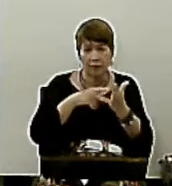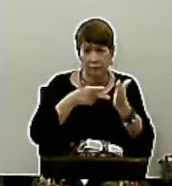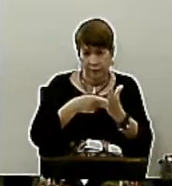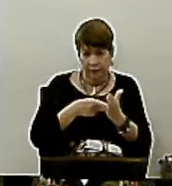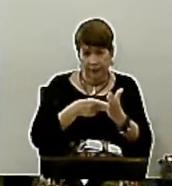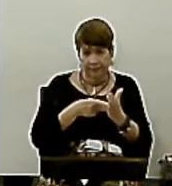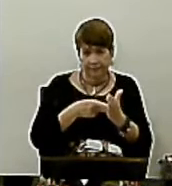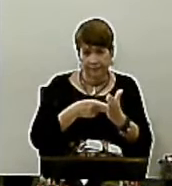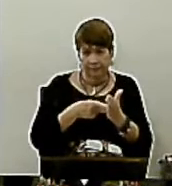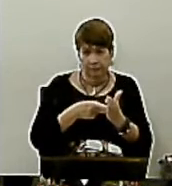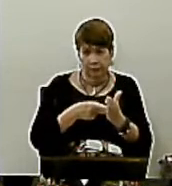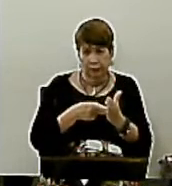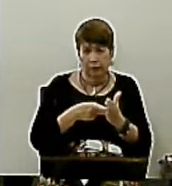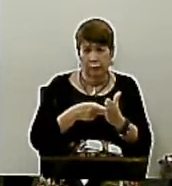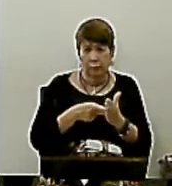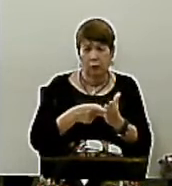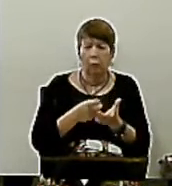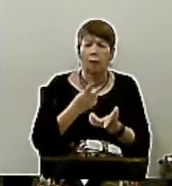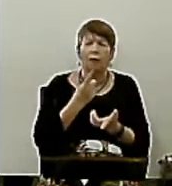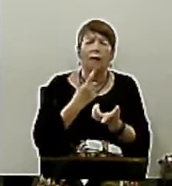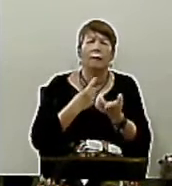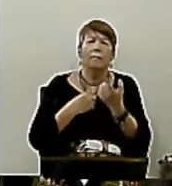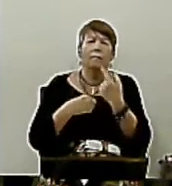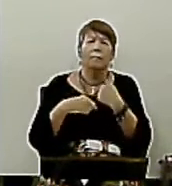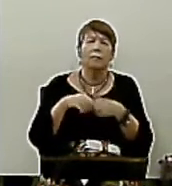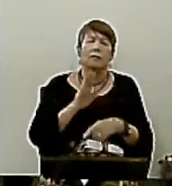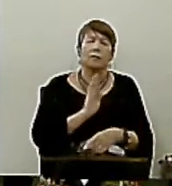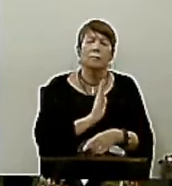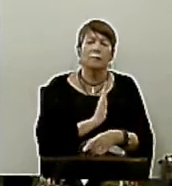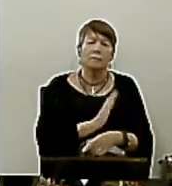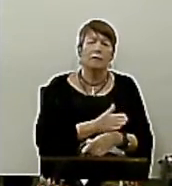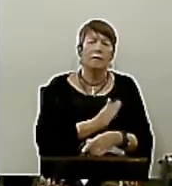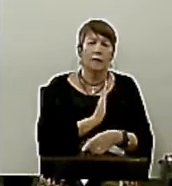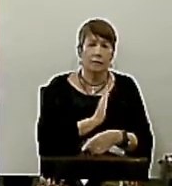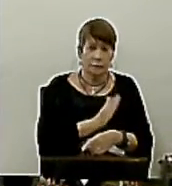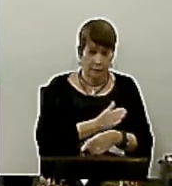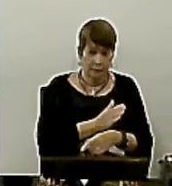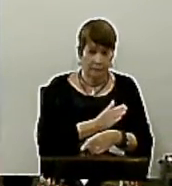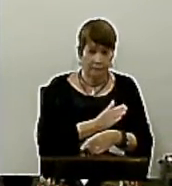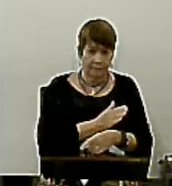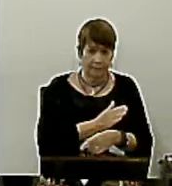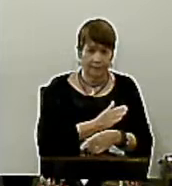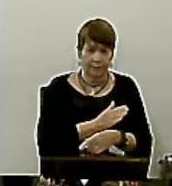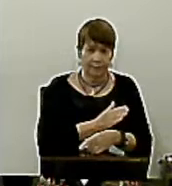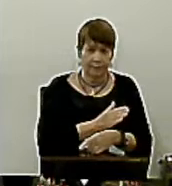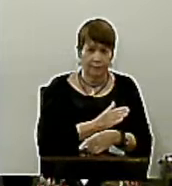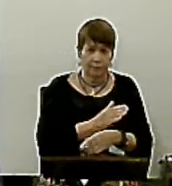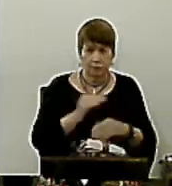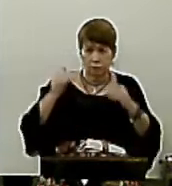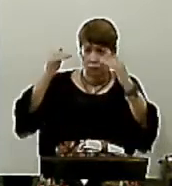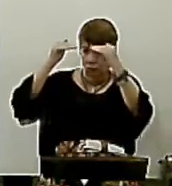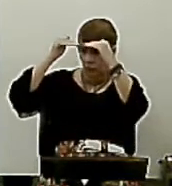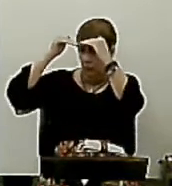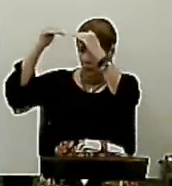os apetites Os desejos do nosso coração Em detrimento da obediência À vontade